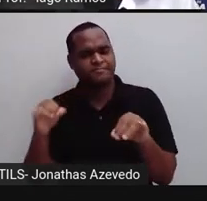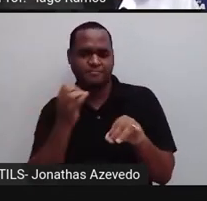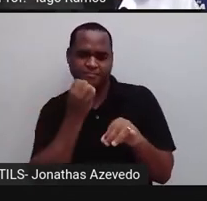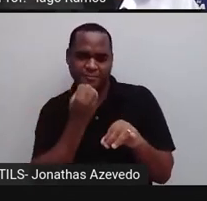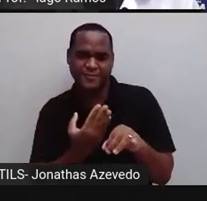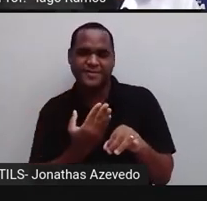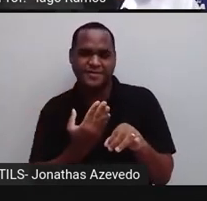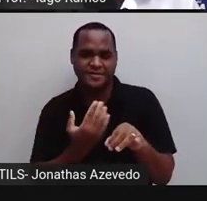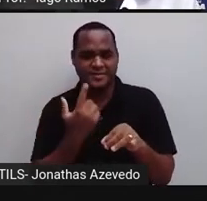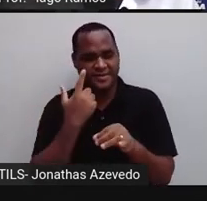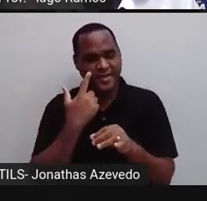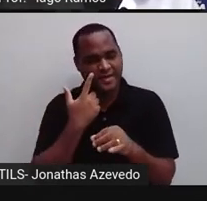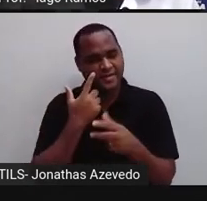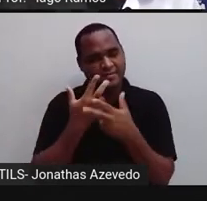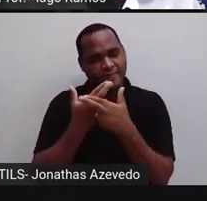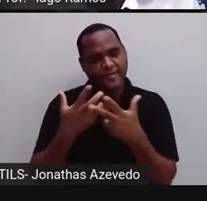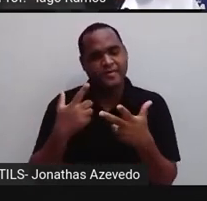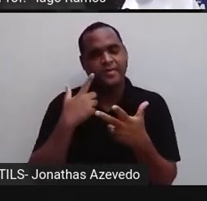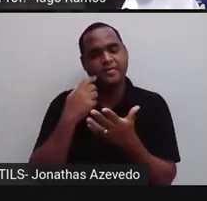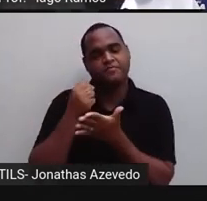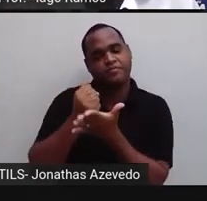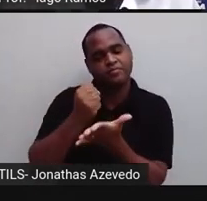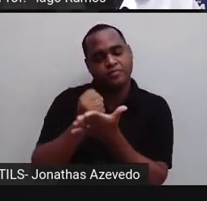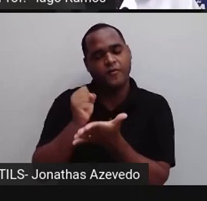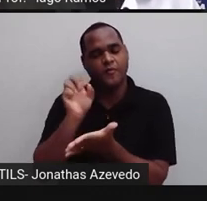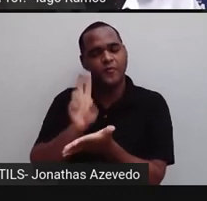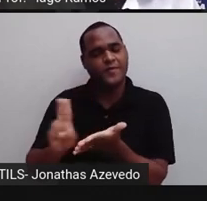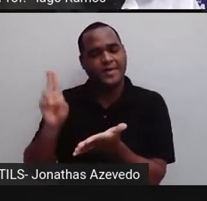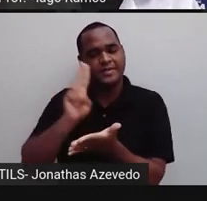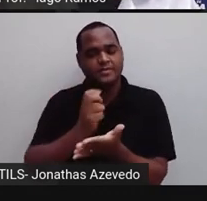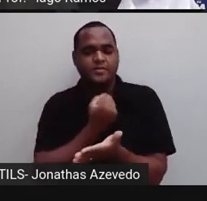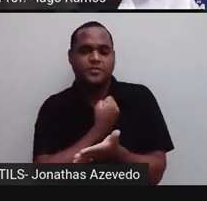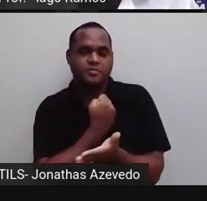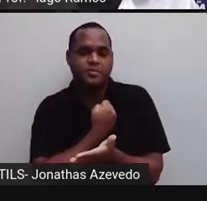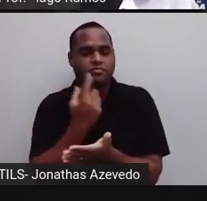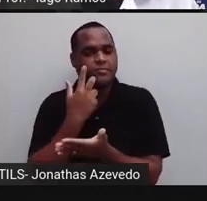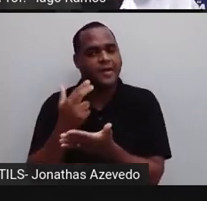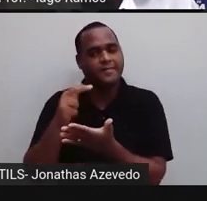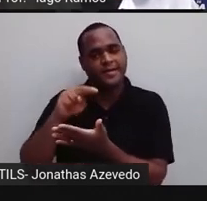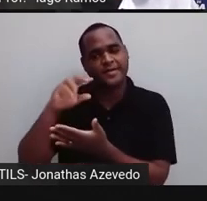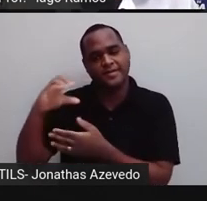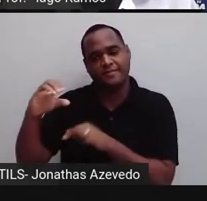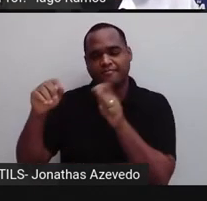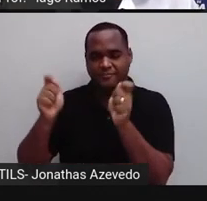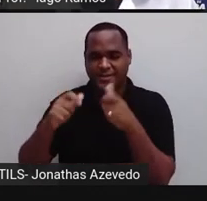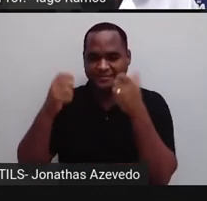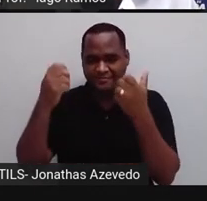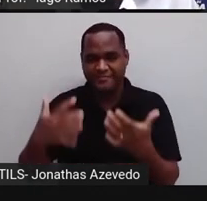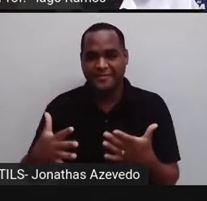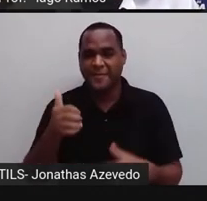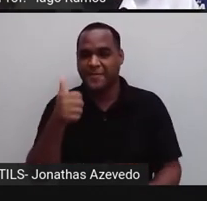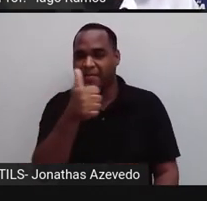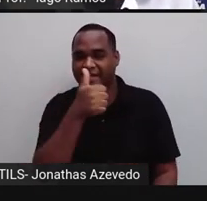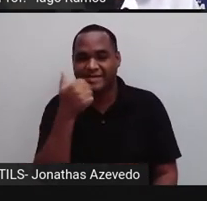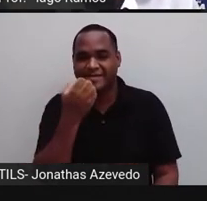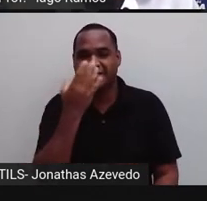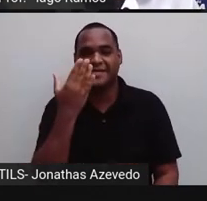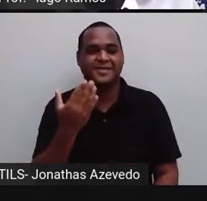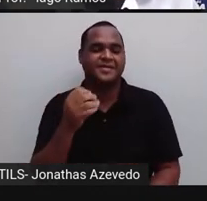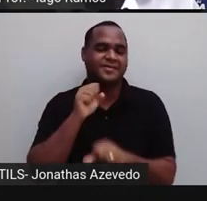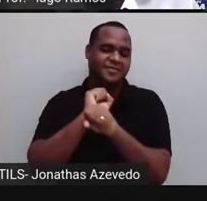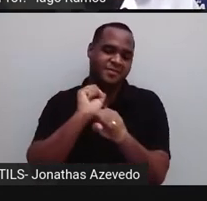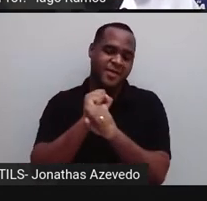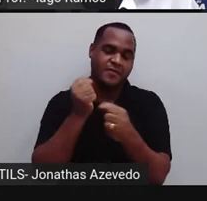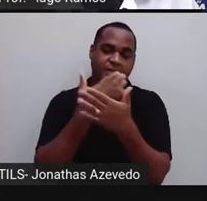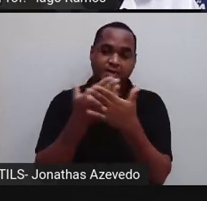suporte para a gente poder usar os números e escrever as notações científicas deles. Tá bom? Espero que você